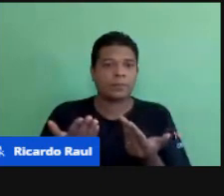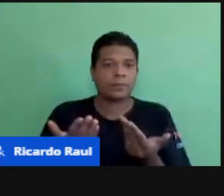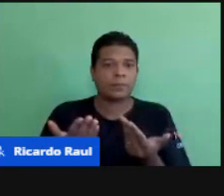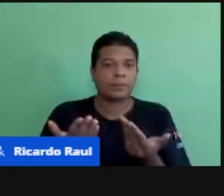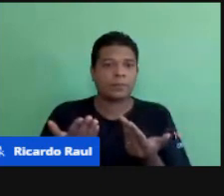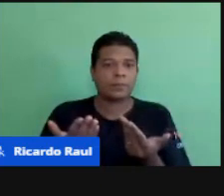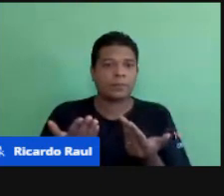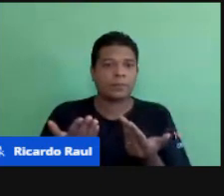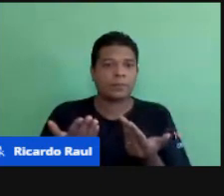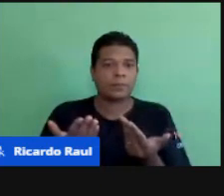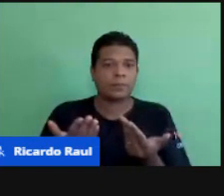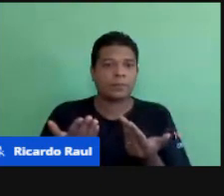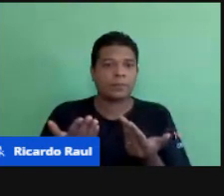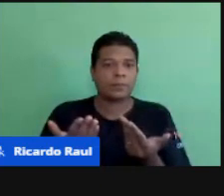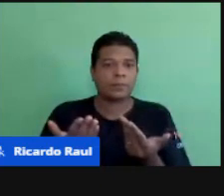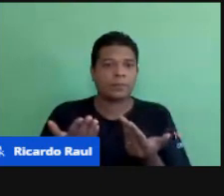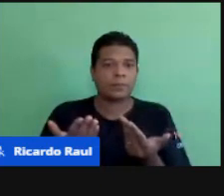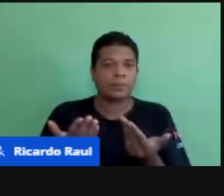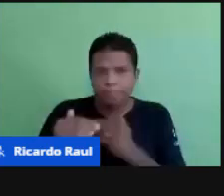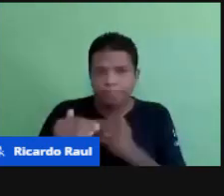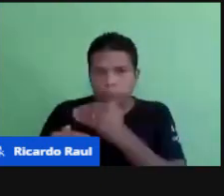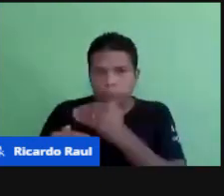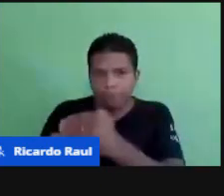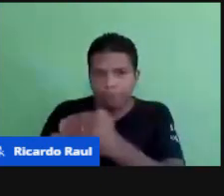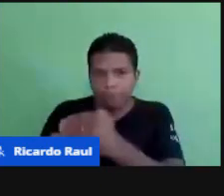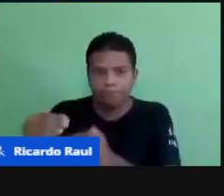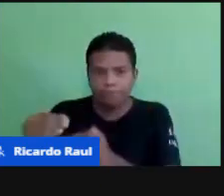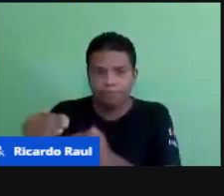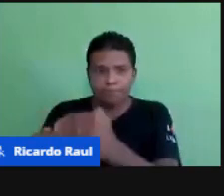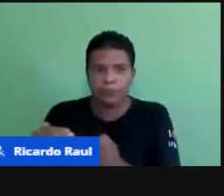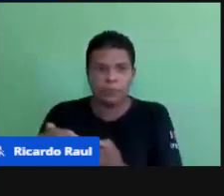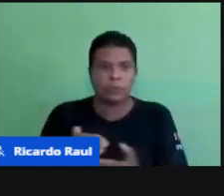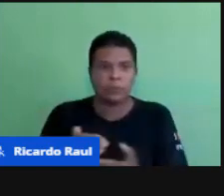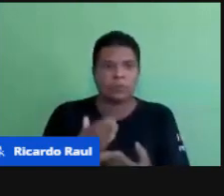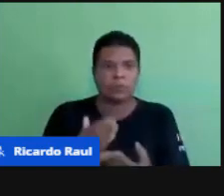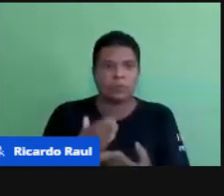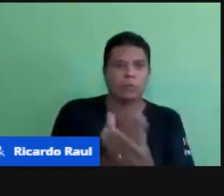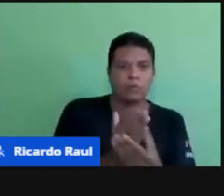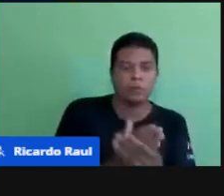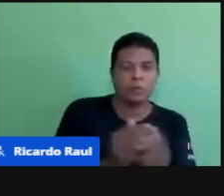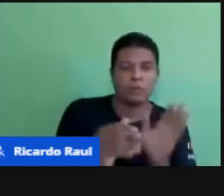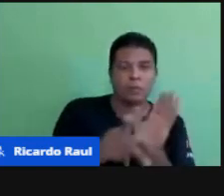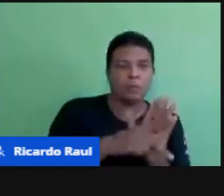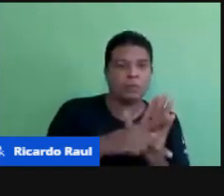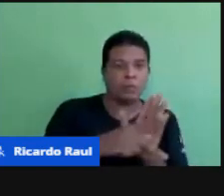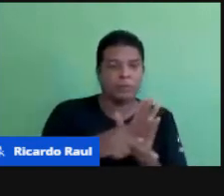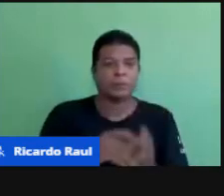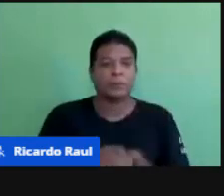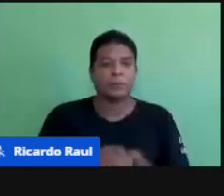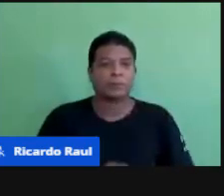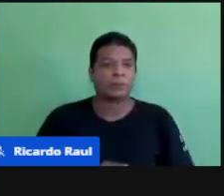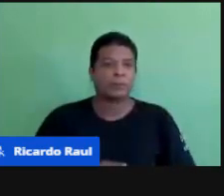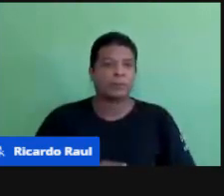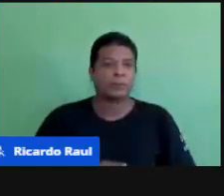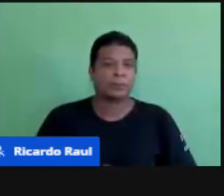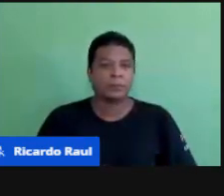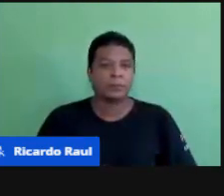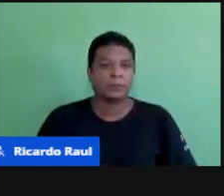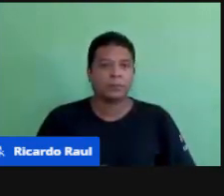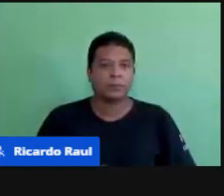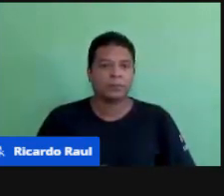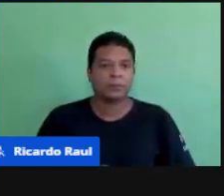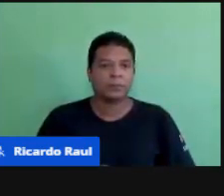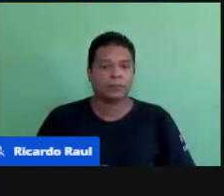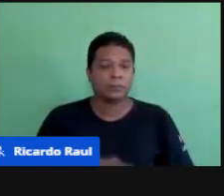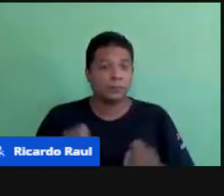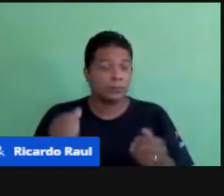todo O processo E não somente De documentos Específicos E Ela é uma